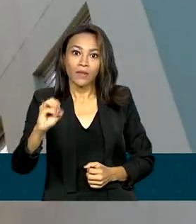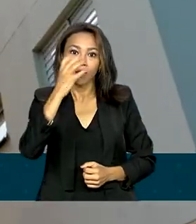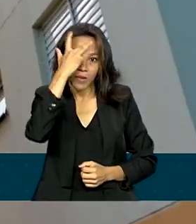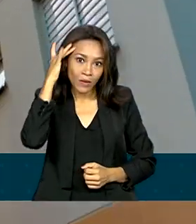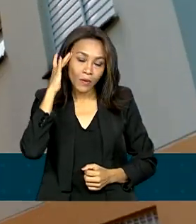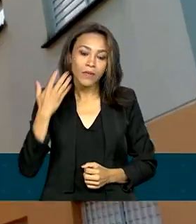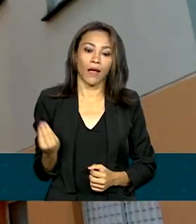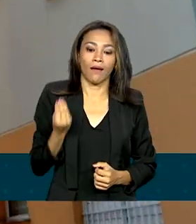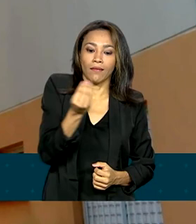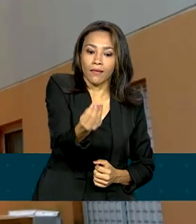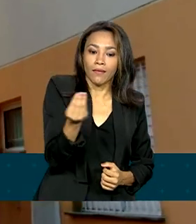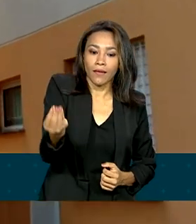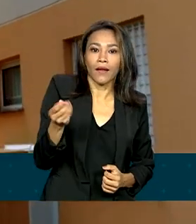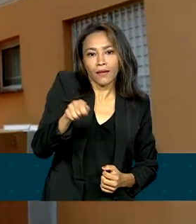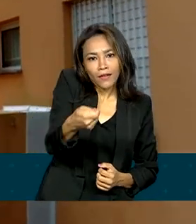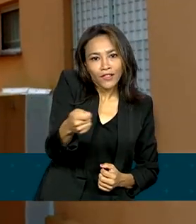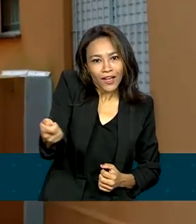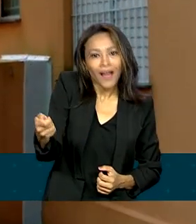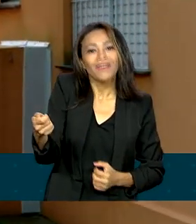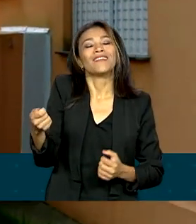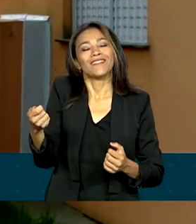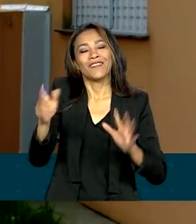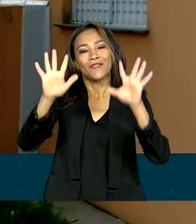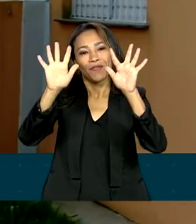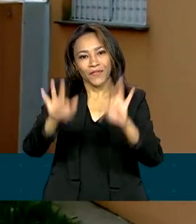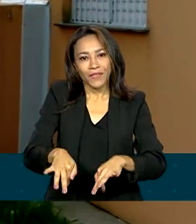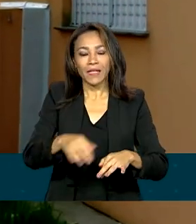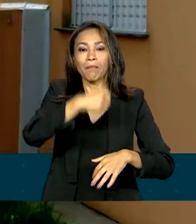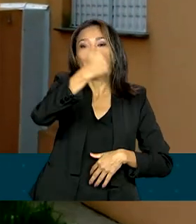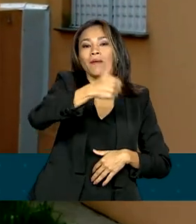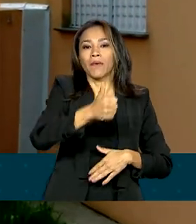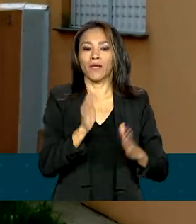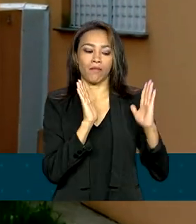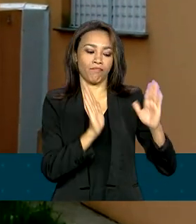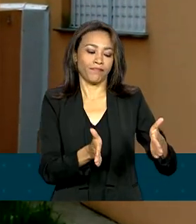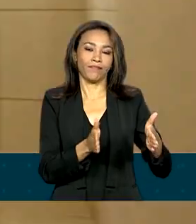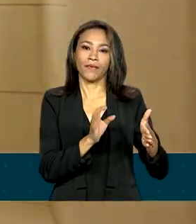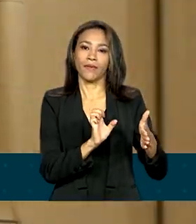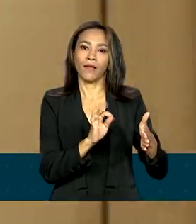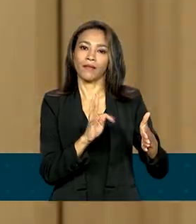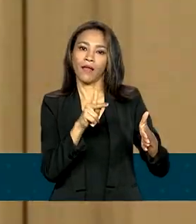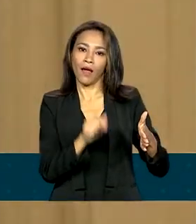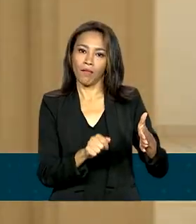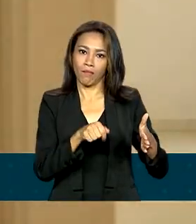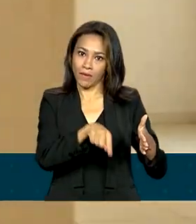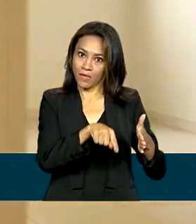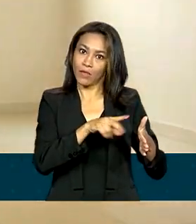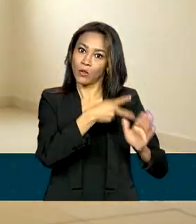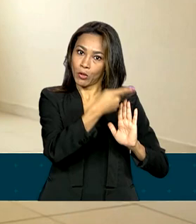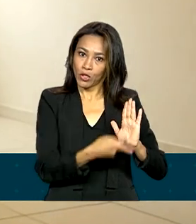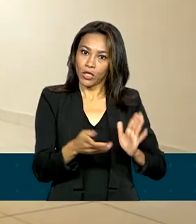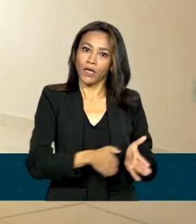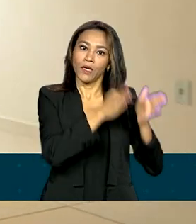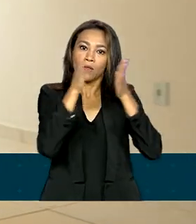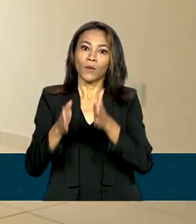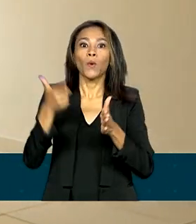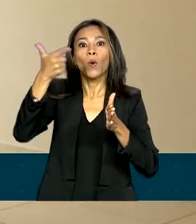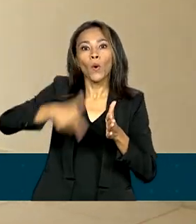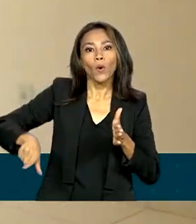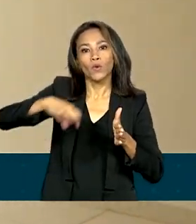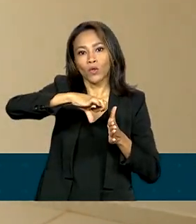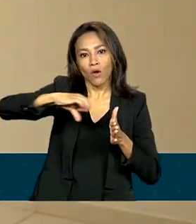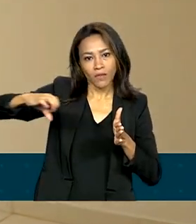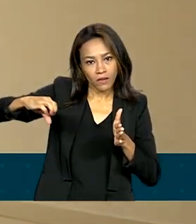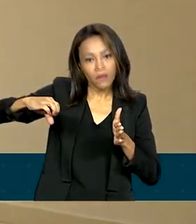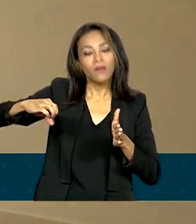A entrega das chaves marca a conclusão da primeira etapa do projeto habitacional. Outros 900 apartamentos estão